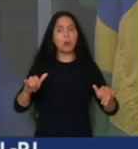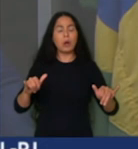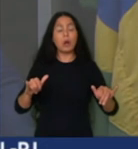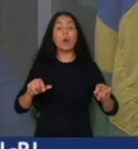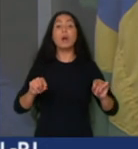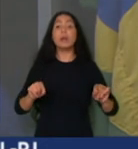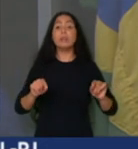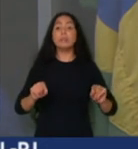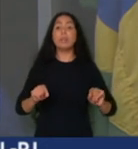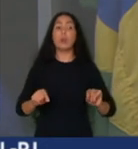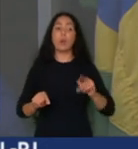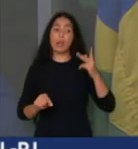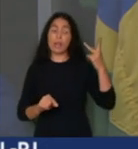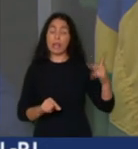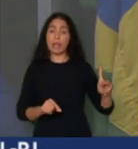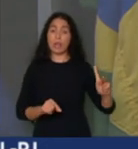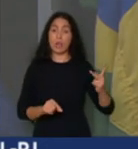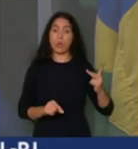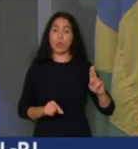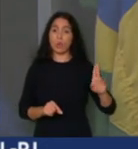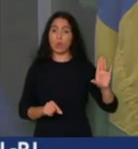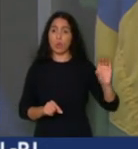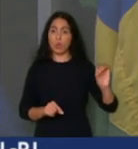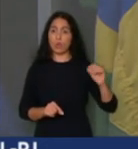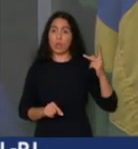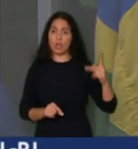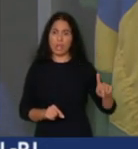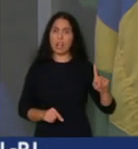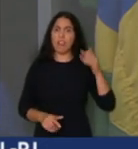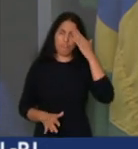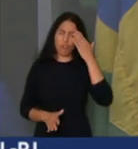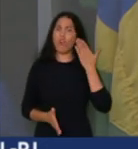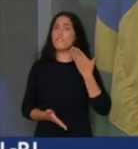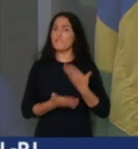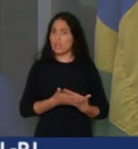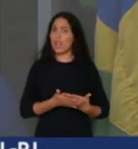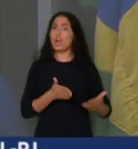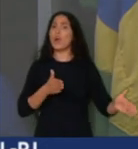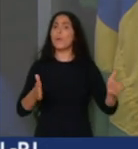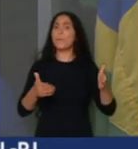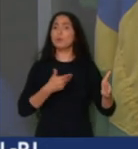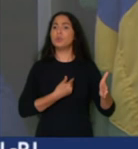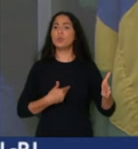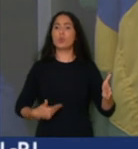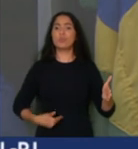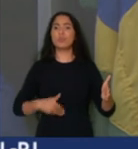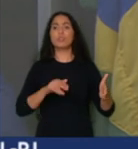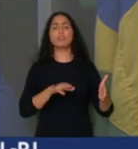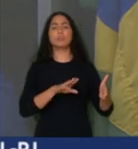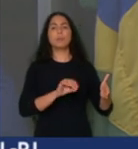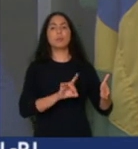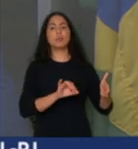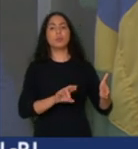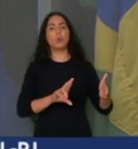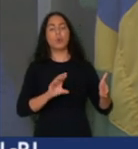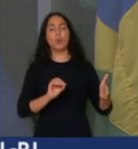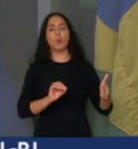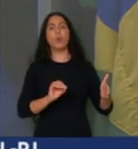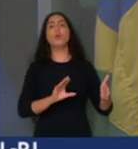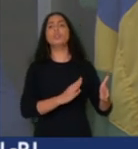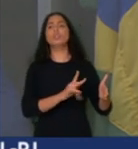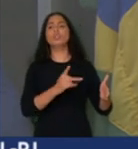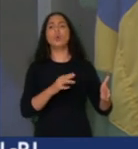confiança do governo de Maduro, do governo de Hugo Chaves, da ditadura venezuelana que é tão